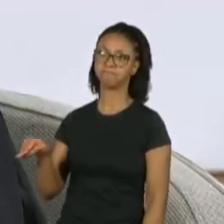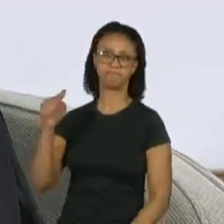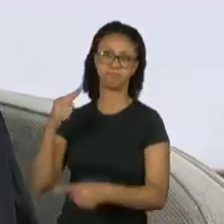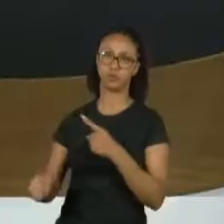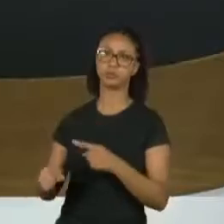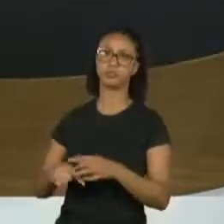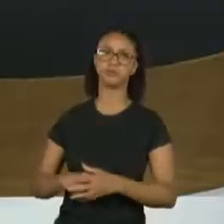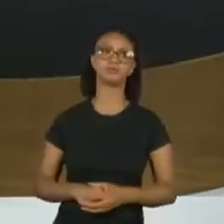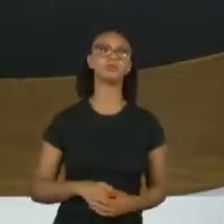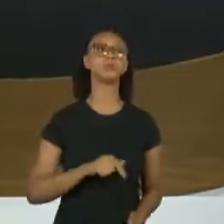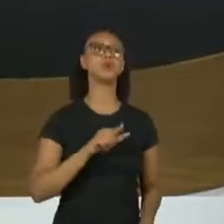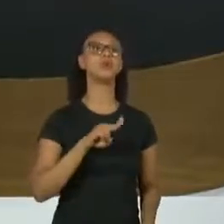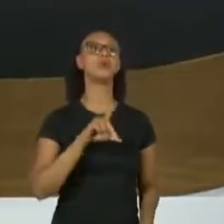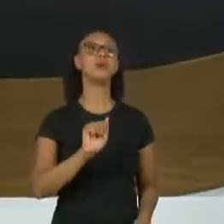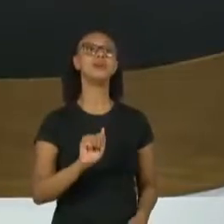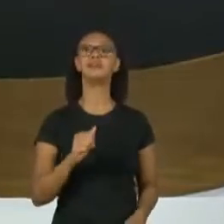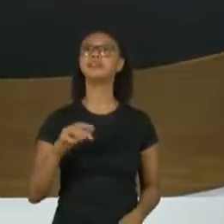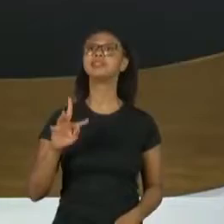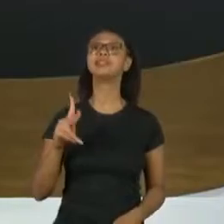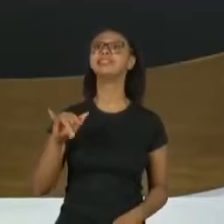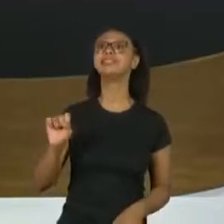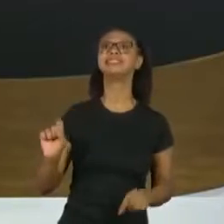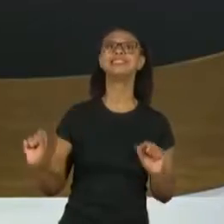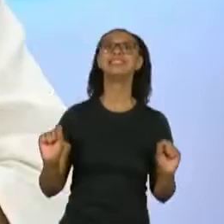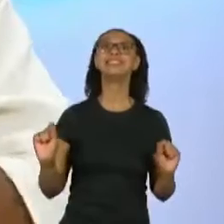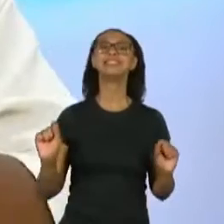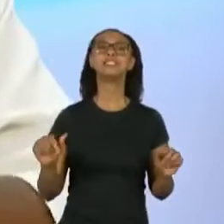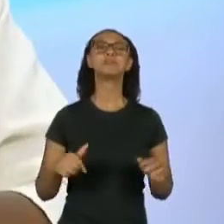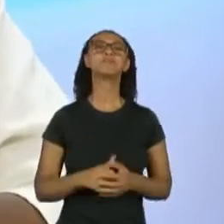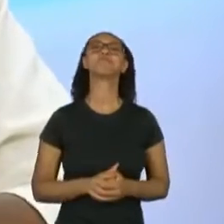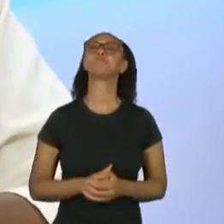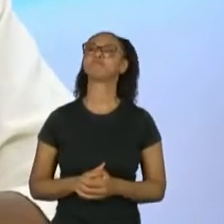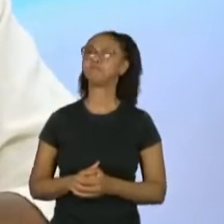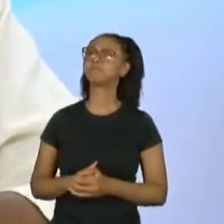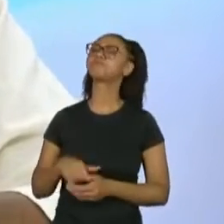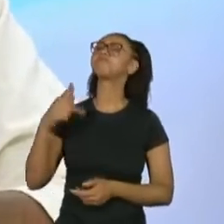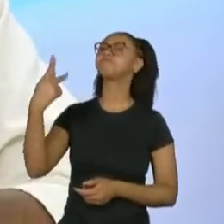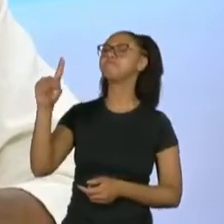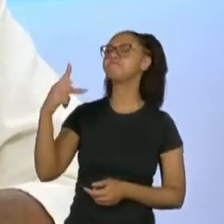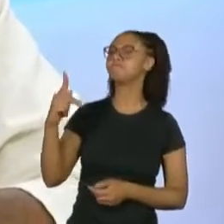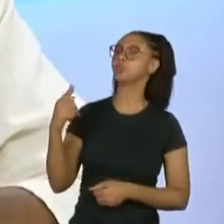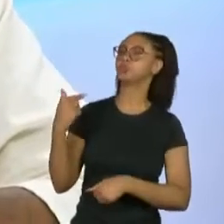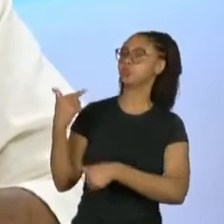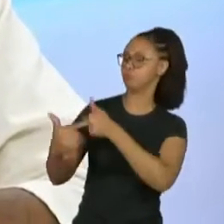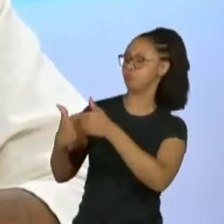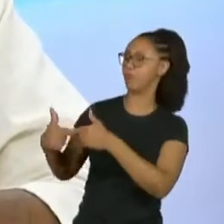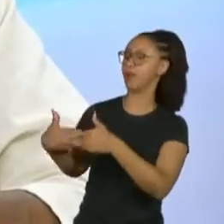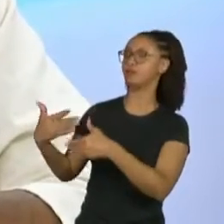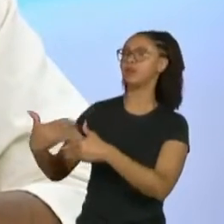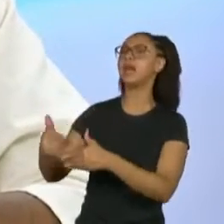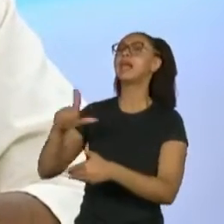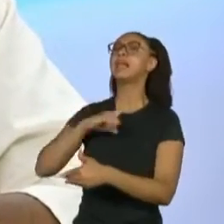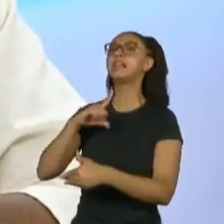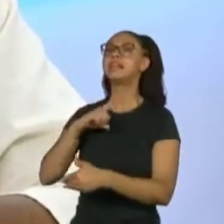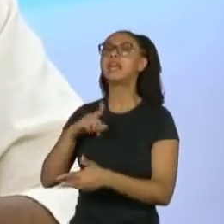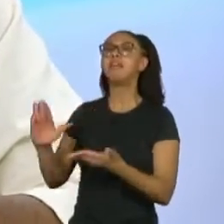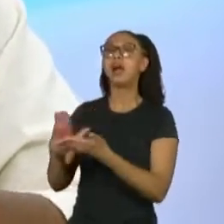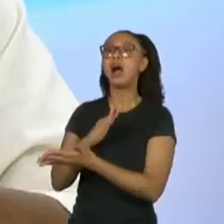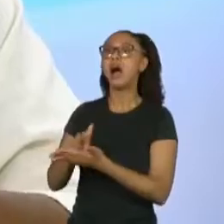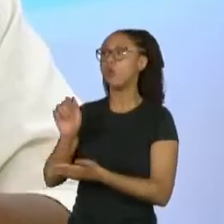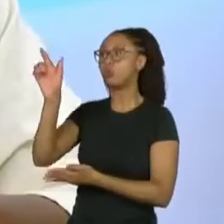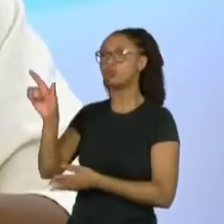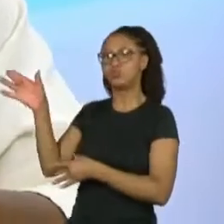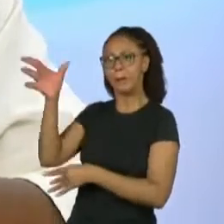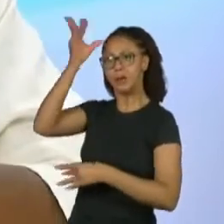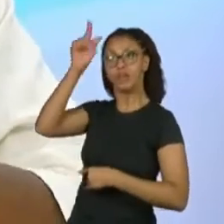Luanda, Thaís, quem vai? Posso ir, posso ir. Zezé, ao longo da sua trajetória, você negou alguns papéis de empregada,